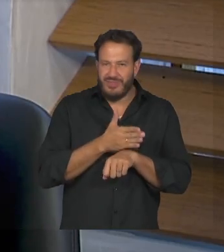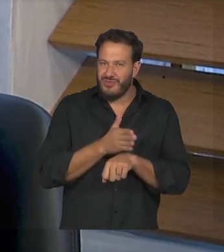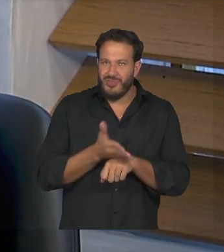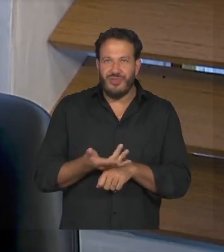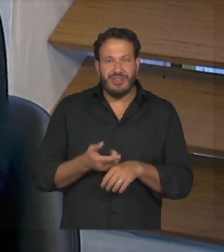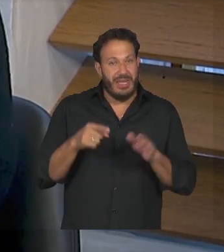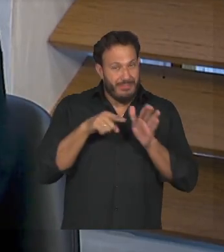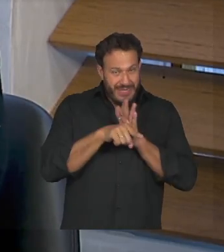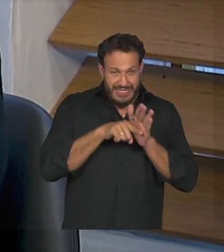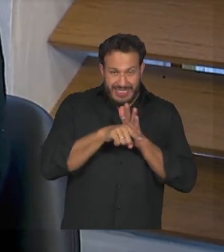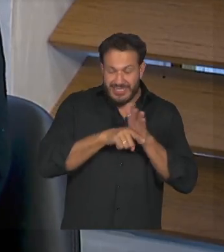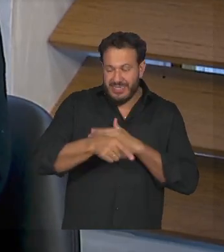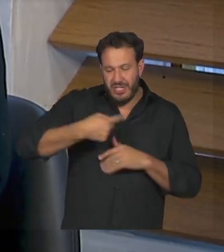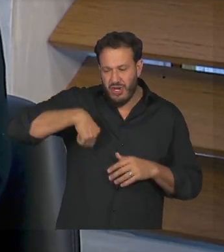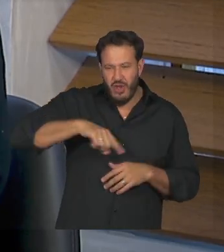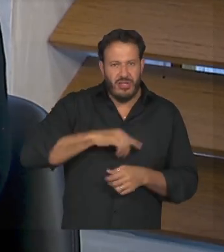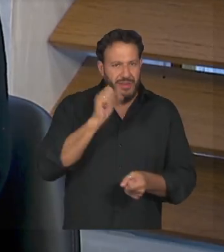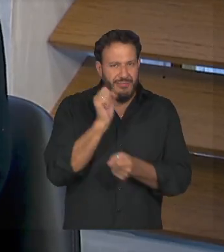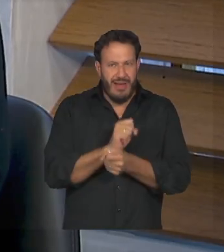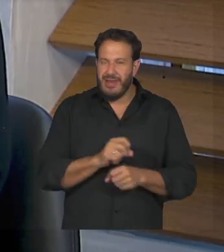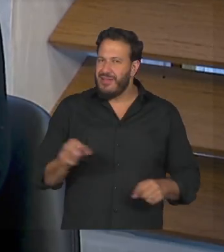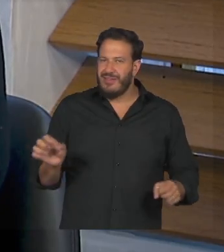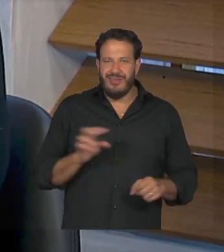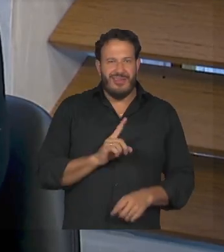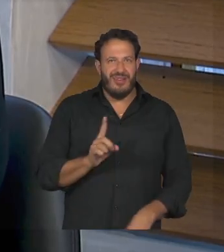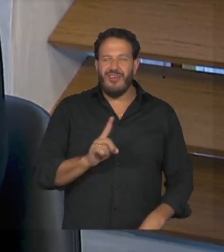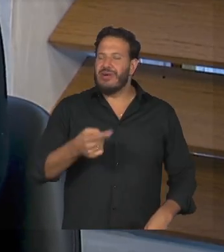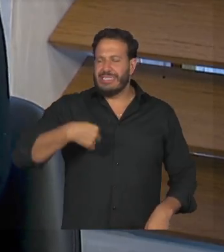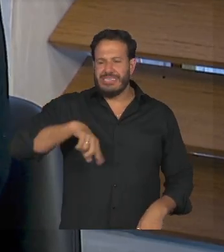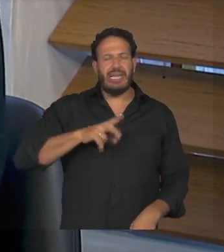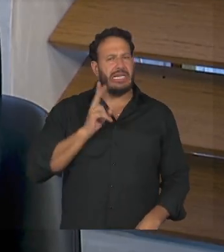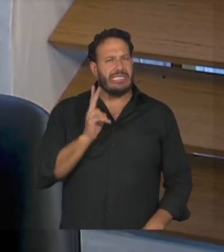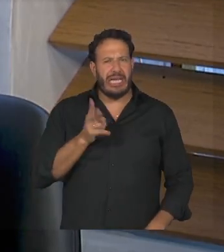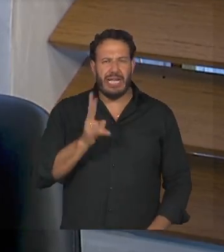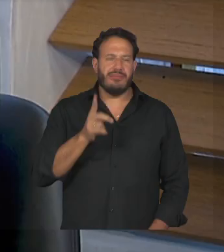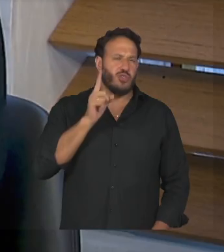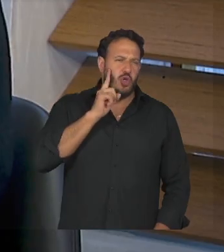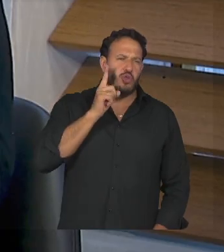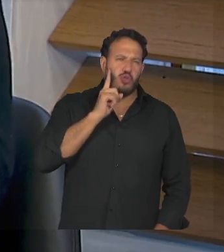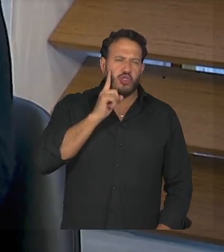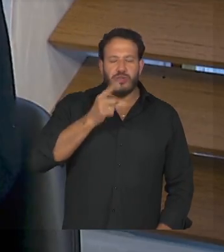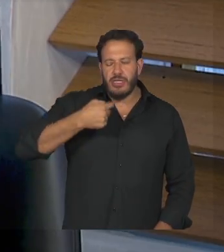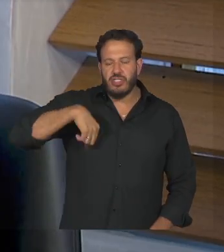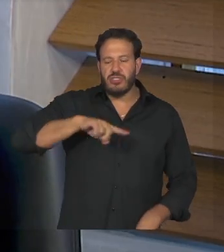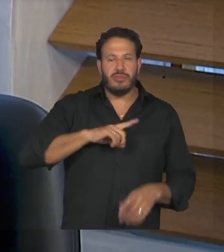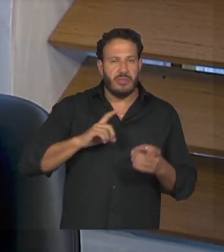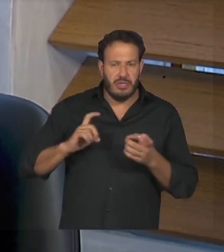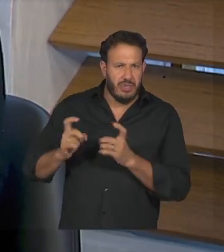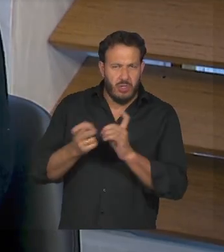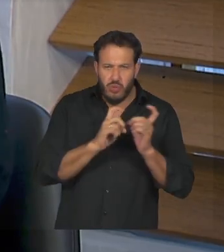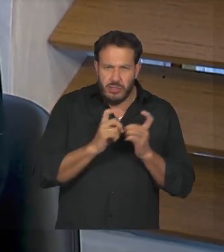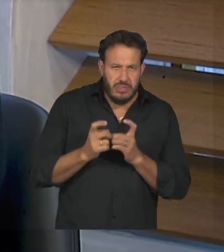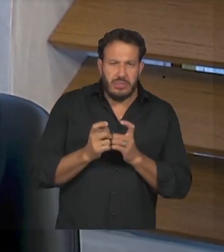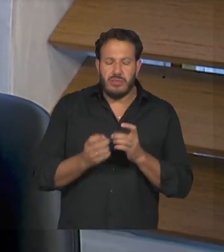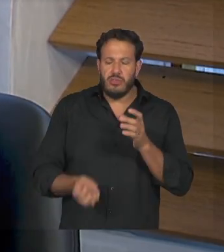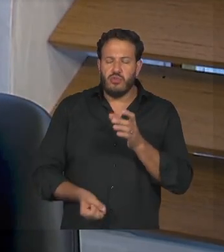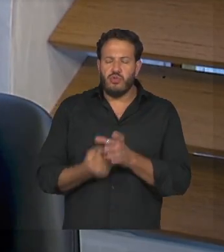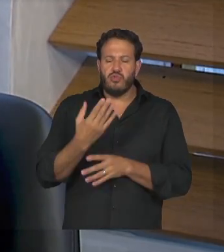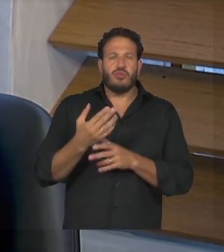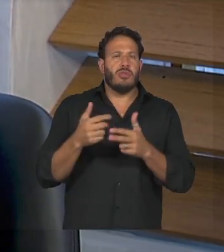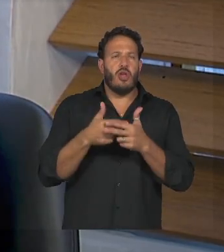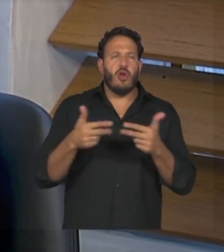pesquisas nossas não param né todos os dias quando a gente se reúne vem coisas novas